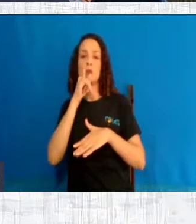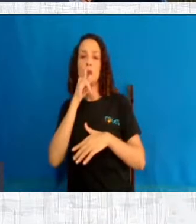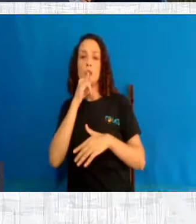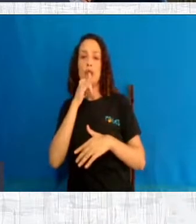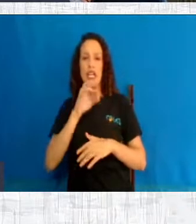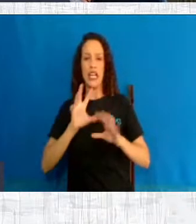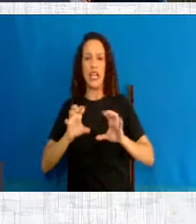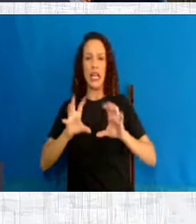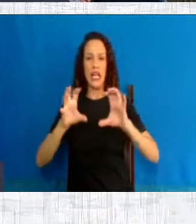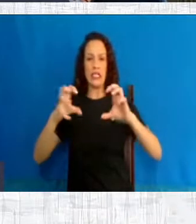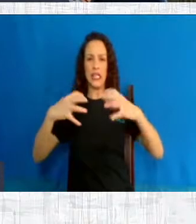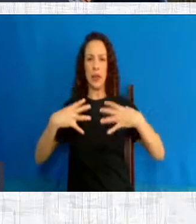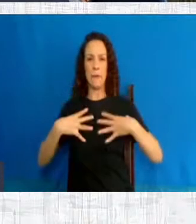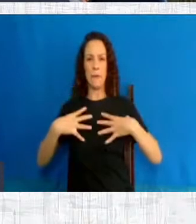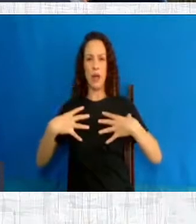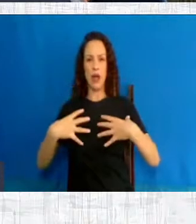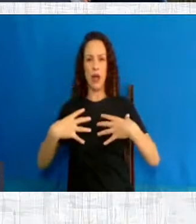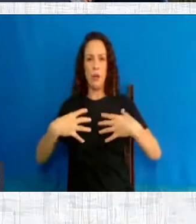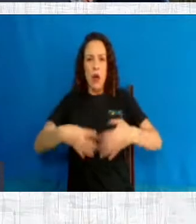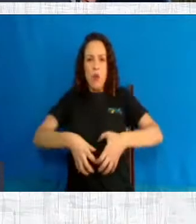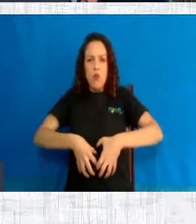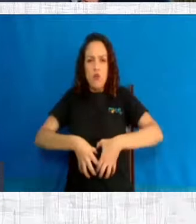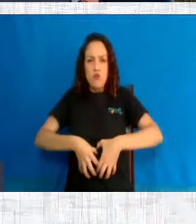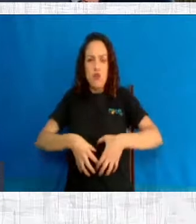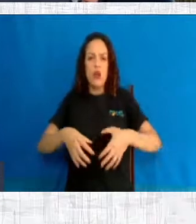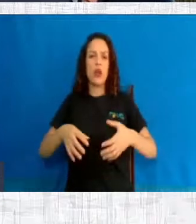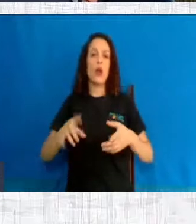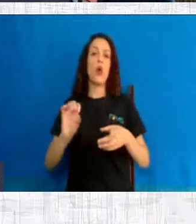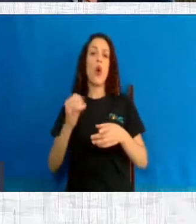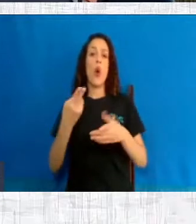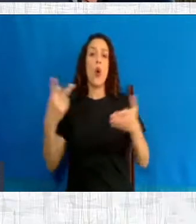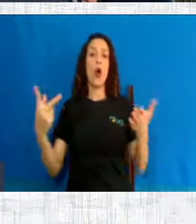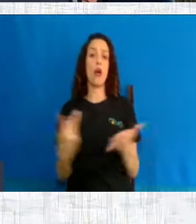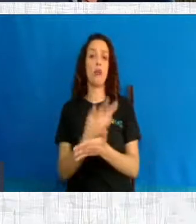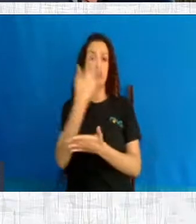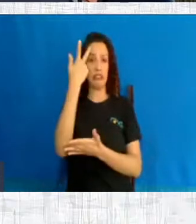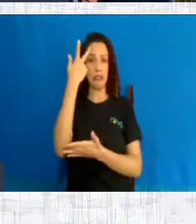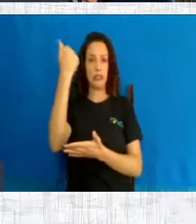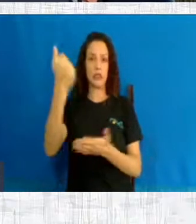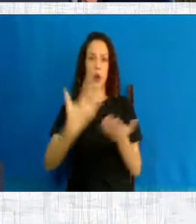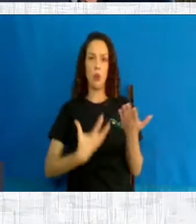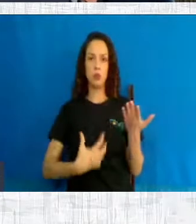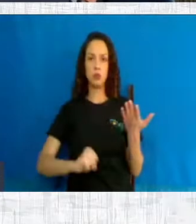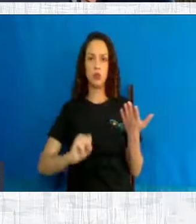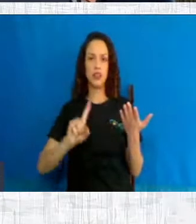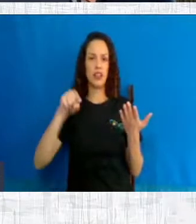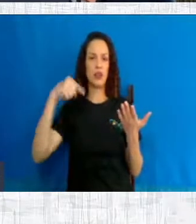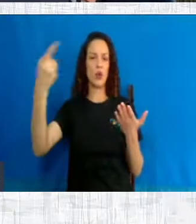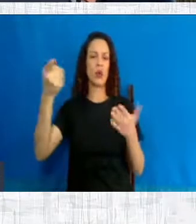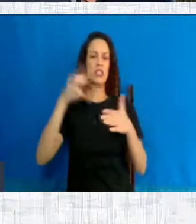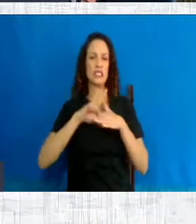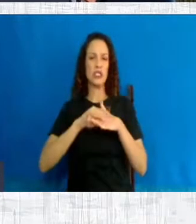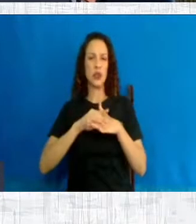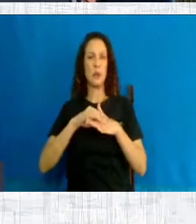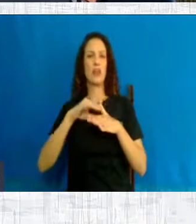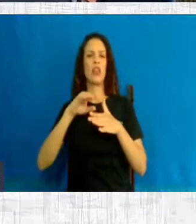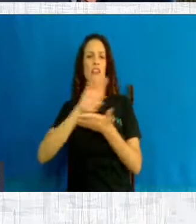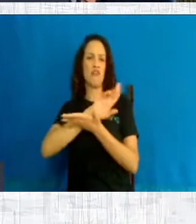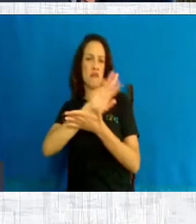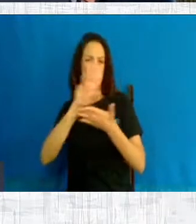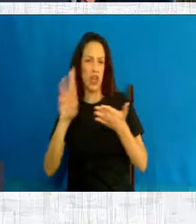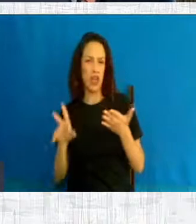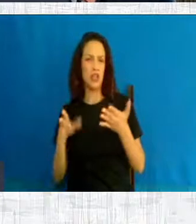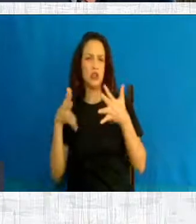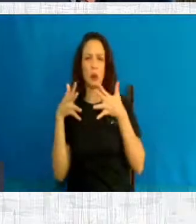de útero, de ovário, gravidez ectópica, abortos espontâneos, partos prematuras, síndrome de Archman, complicações tardias,